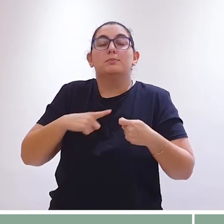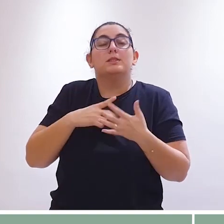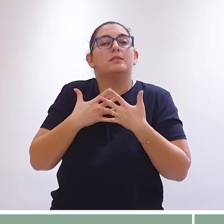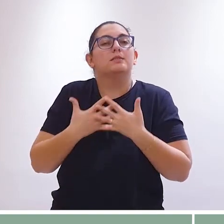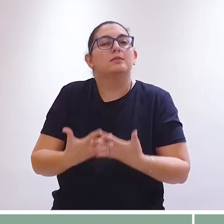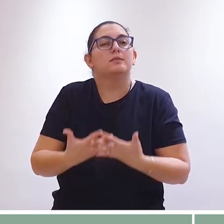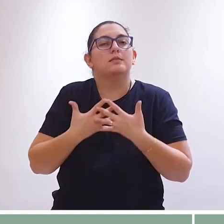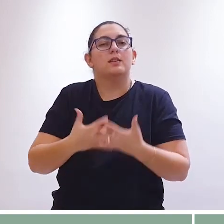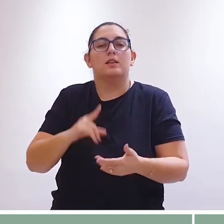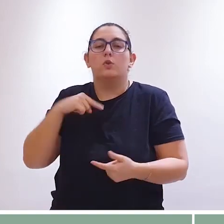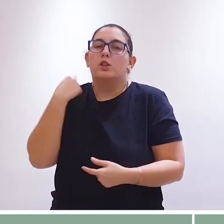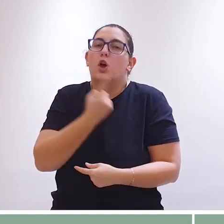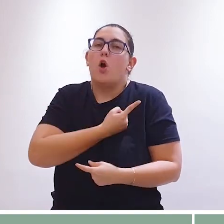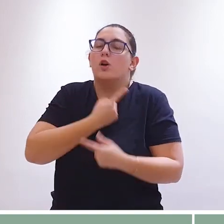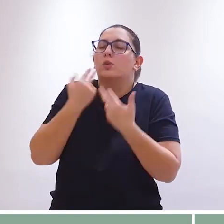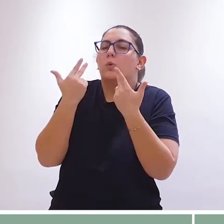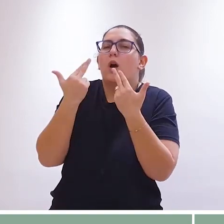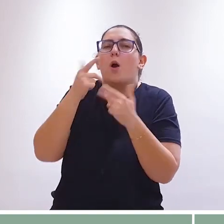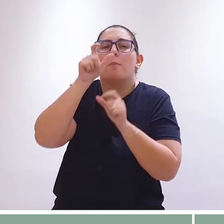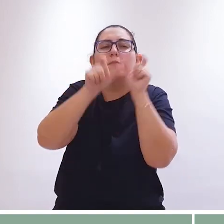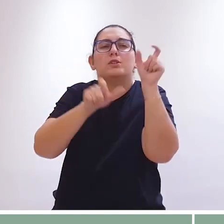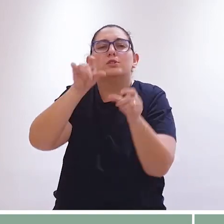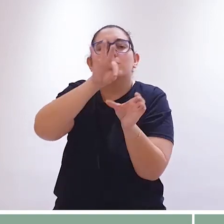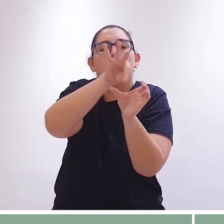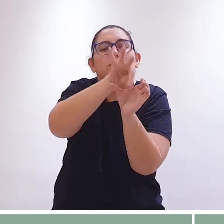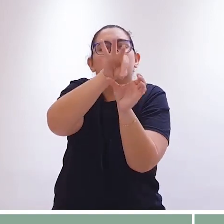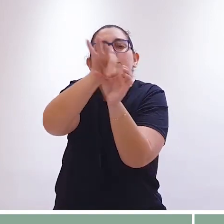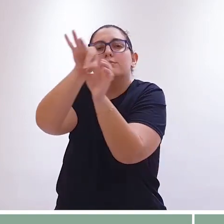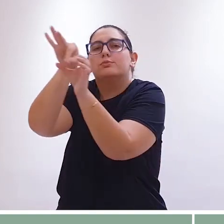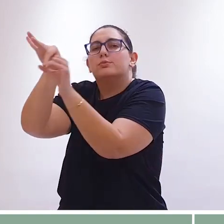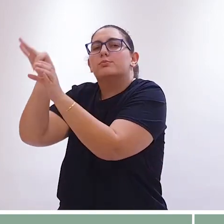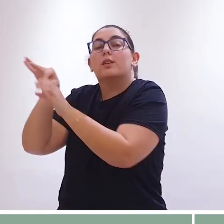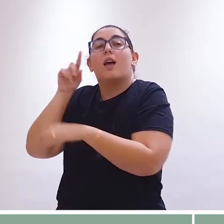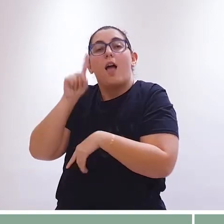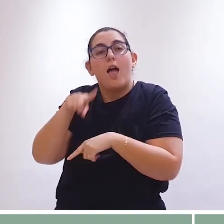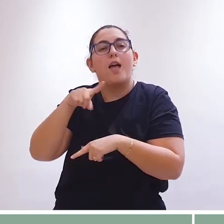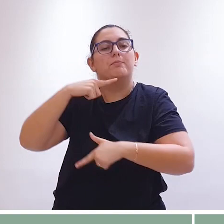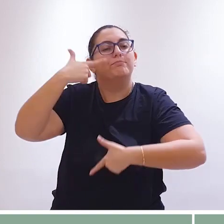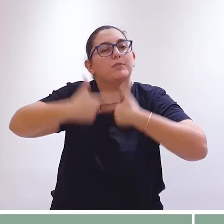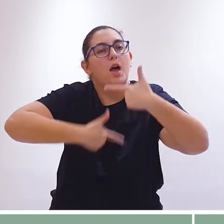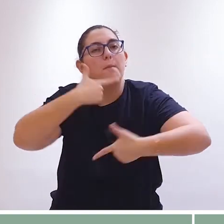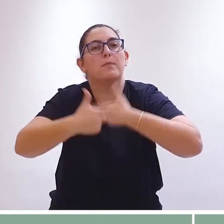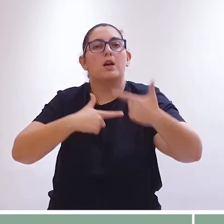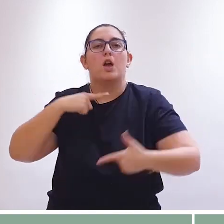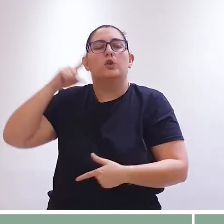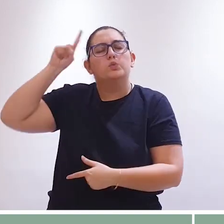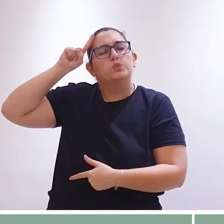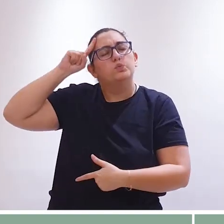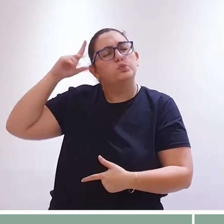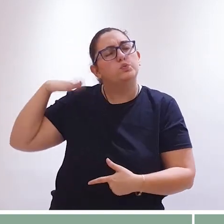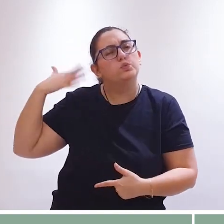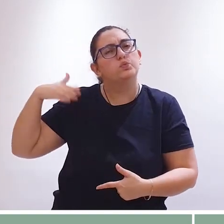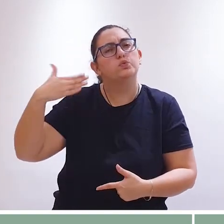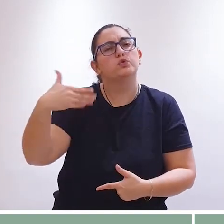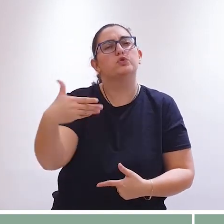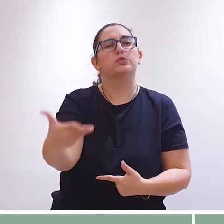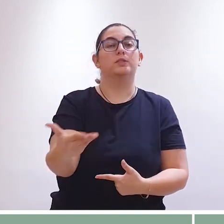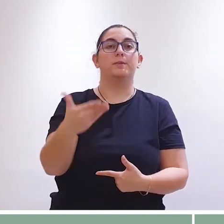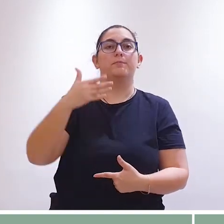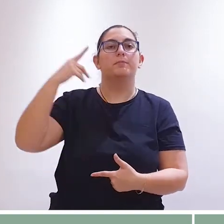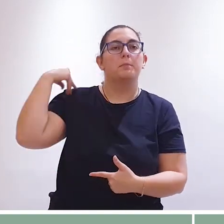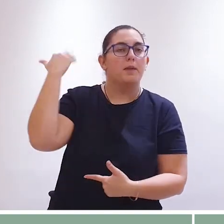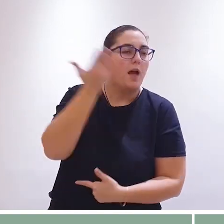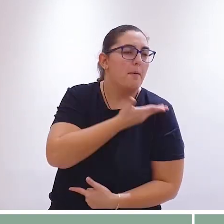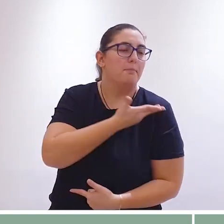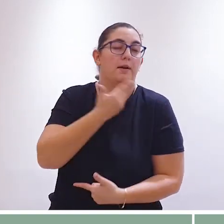com a paciente humildade que um jardineiro reserva ao seu jardim. O jardineiro trabalha de sol a sol